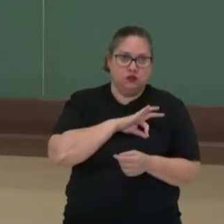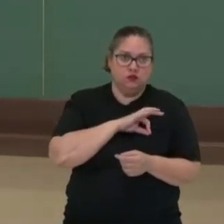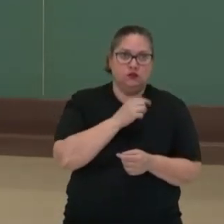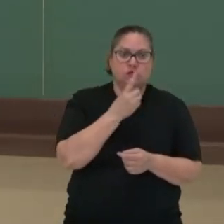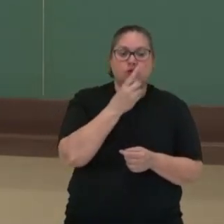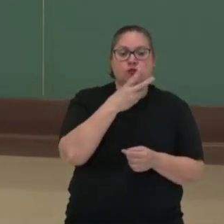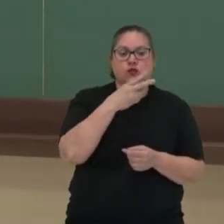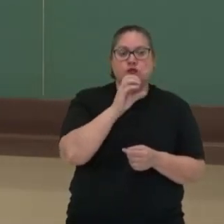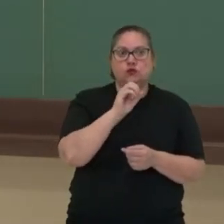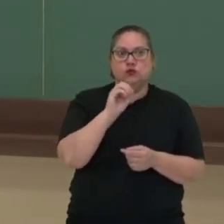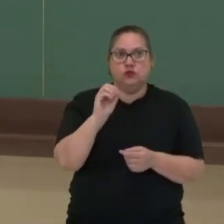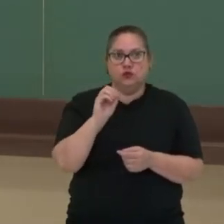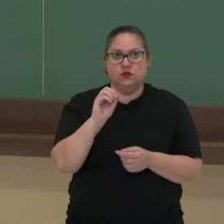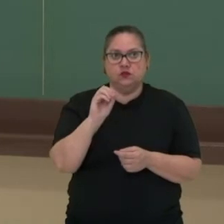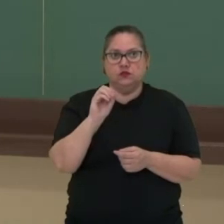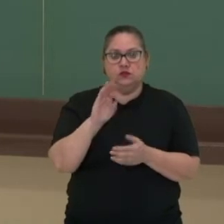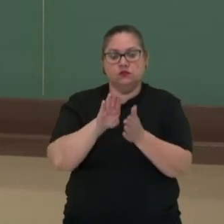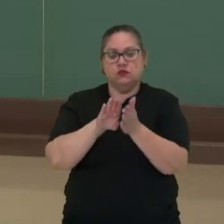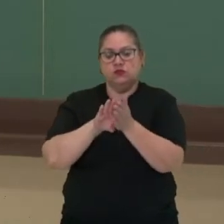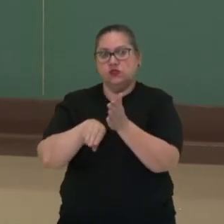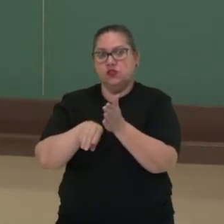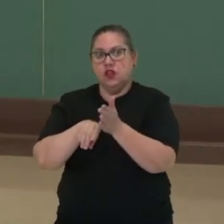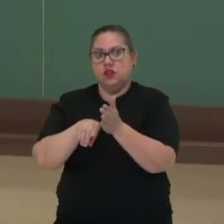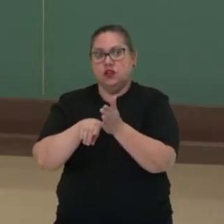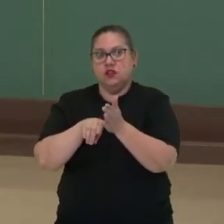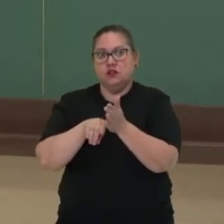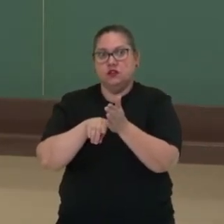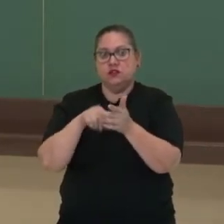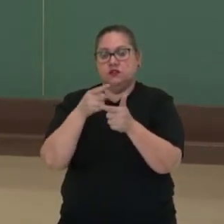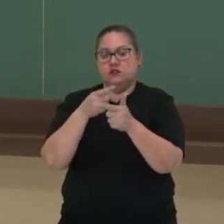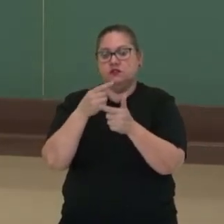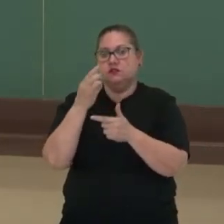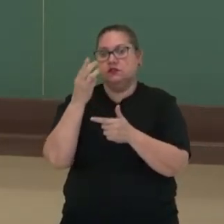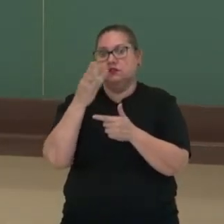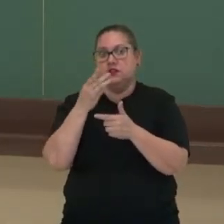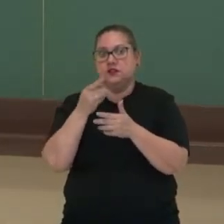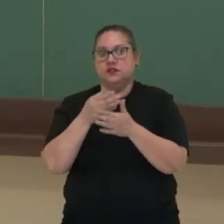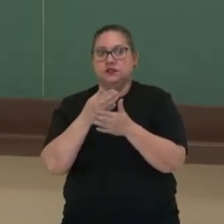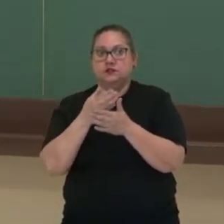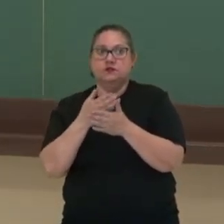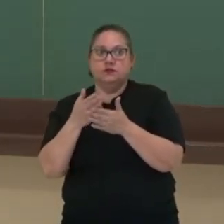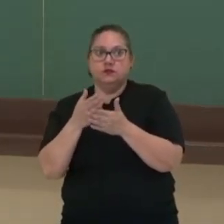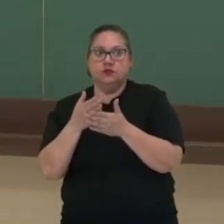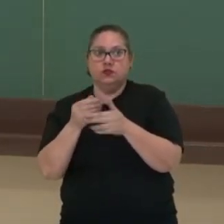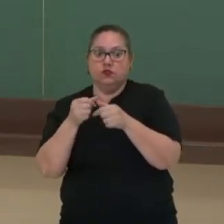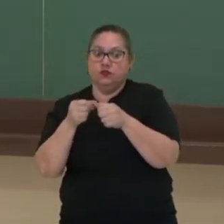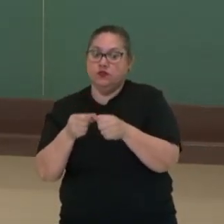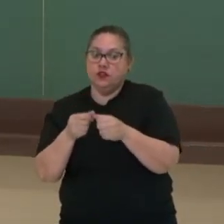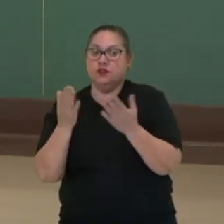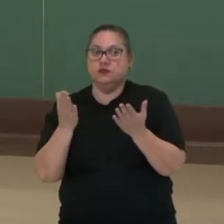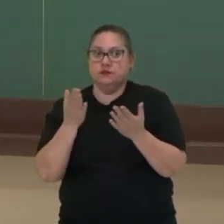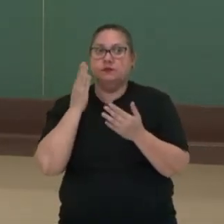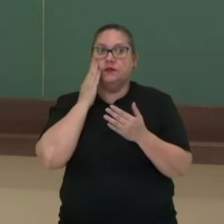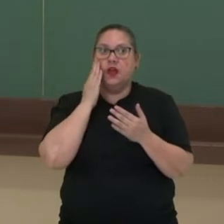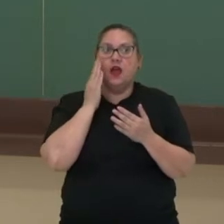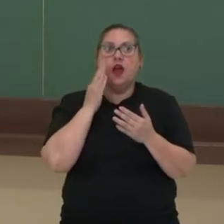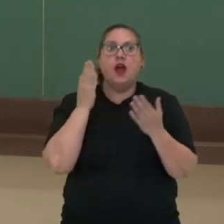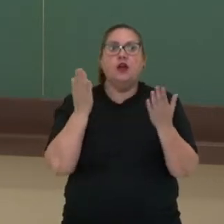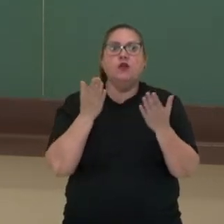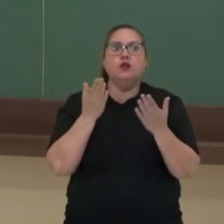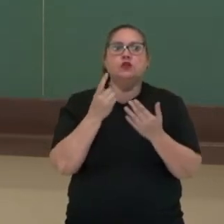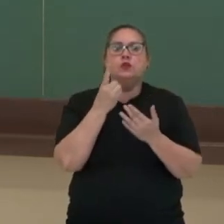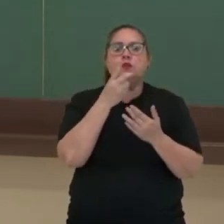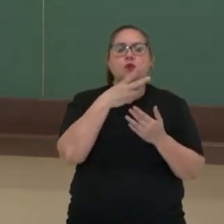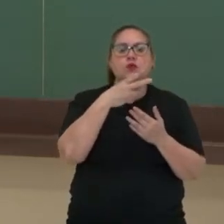Que é de 1.200 e vou tirar essa terça parte, fazendo isso eu sei quanto que sobra, não é? É isso aí. Agora,